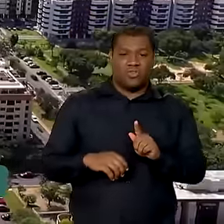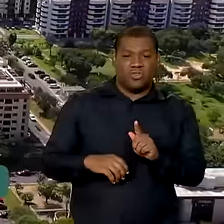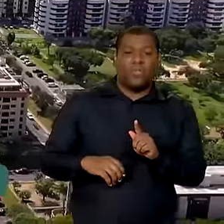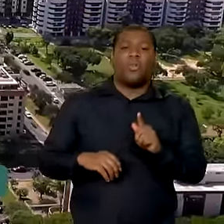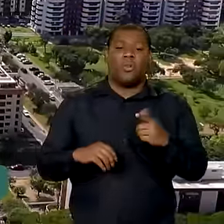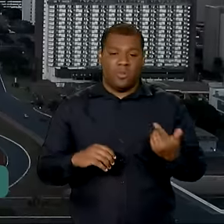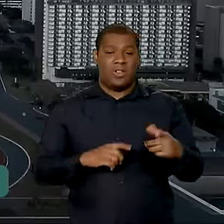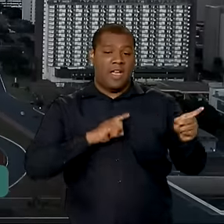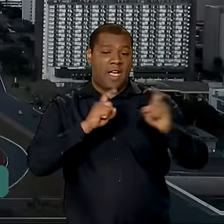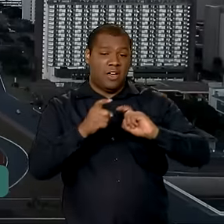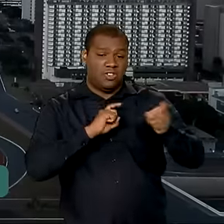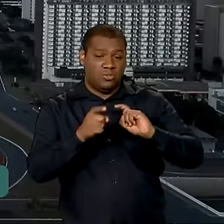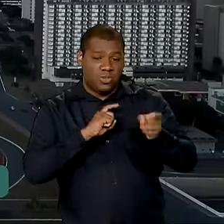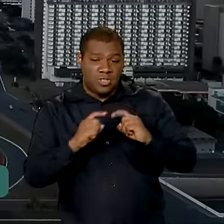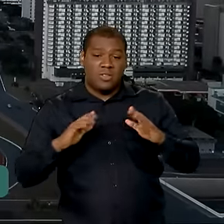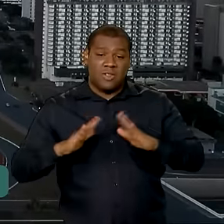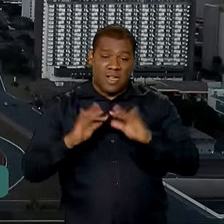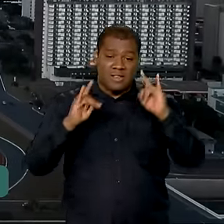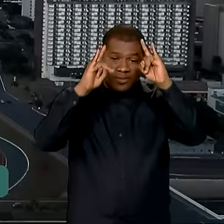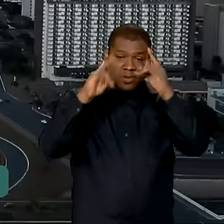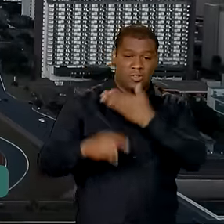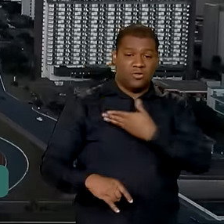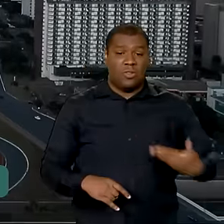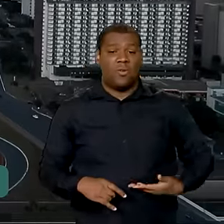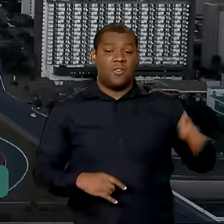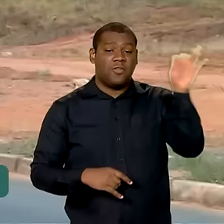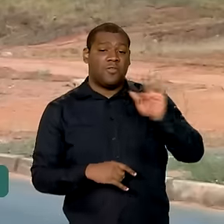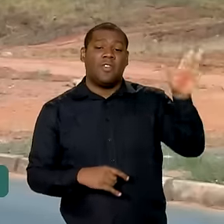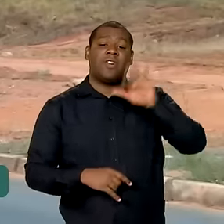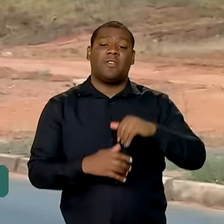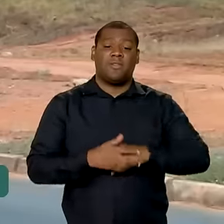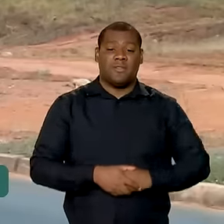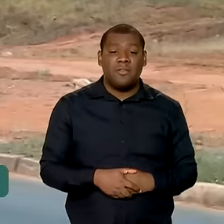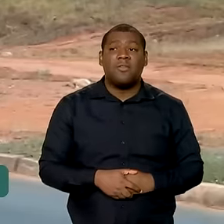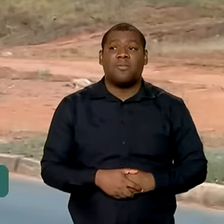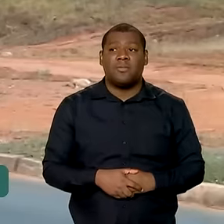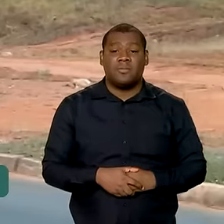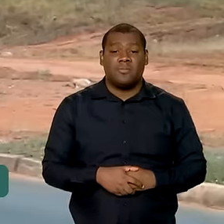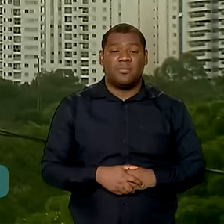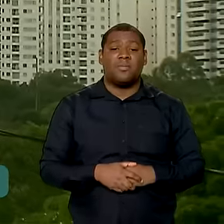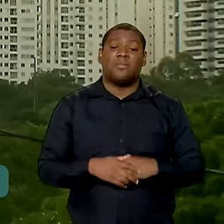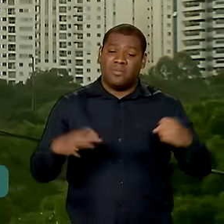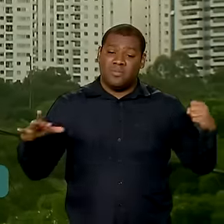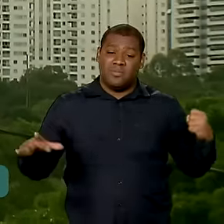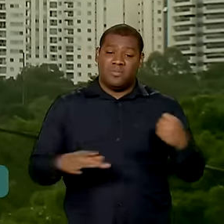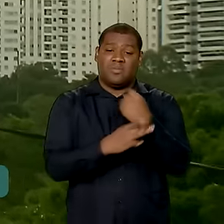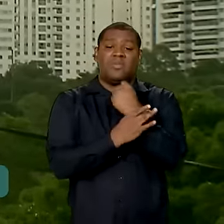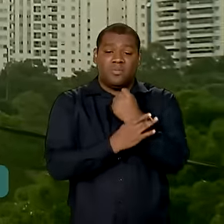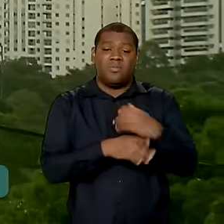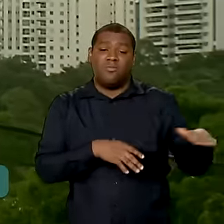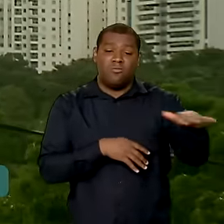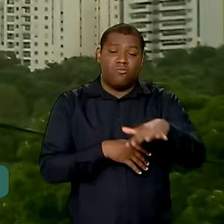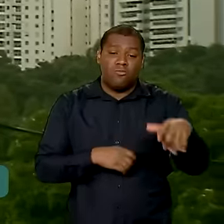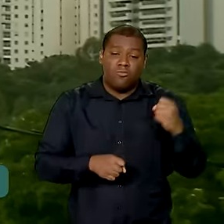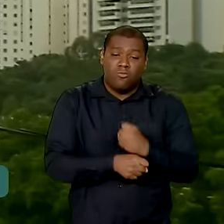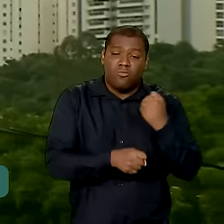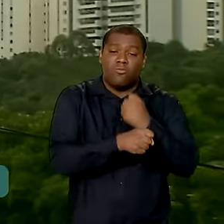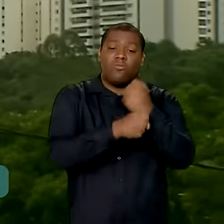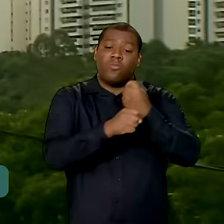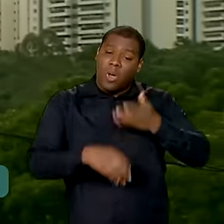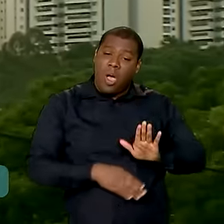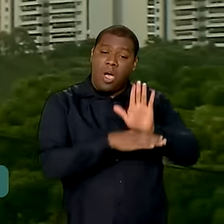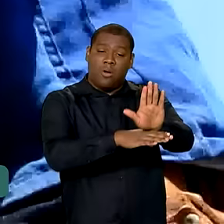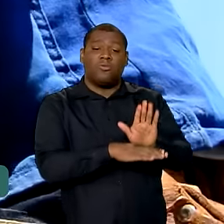prédios e edifícios do governo federal, foi ampliada para atuar como securitizadora no mercado imobiliário, o que vai